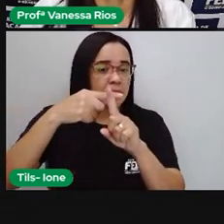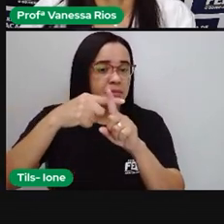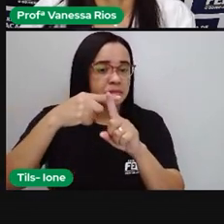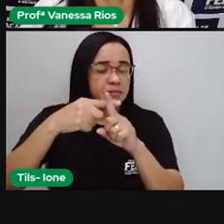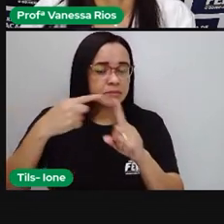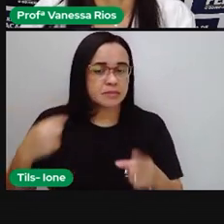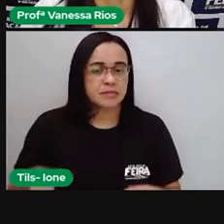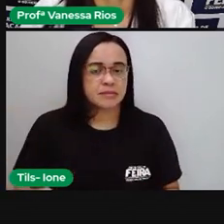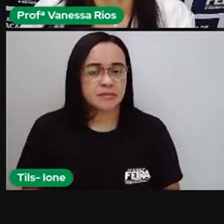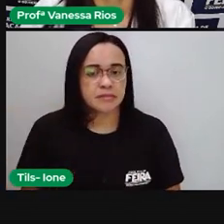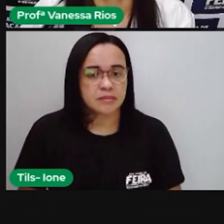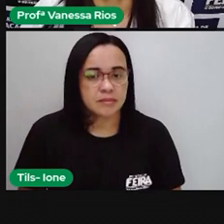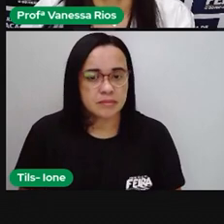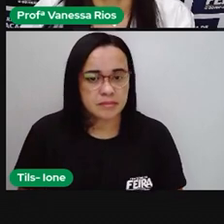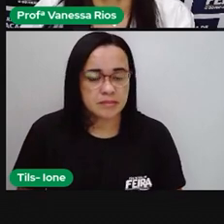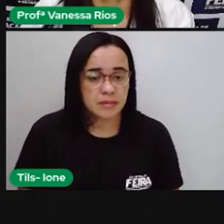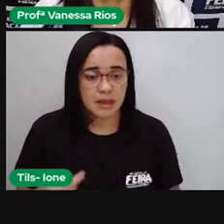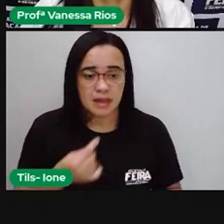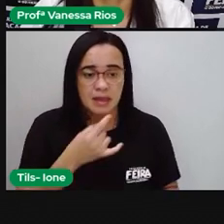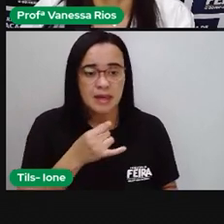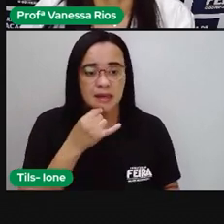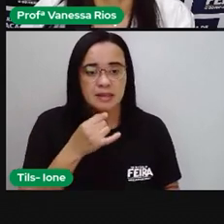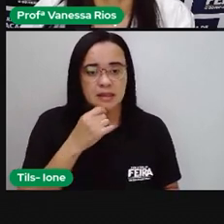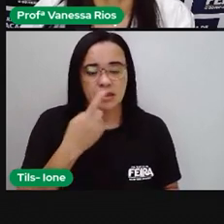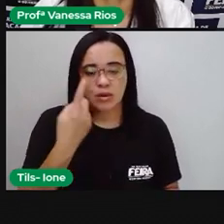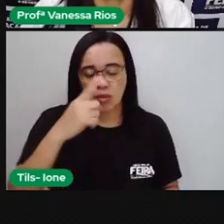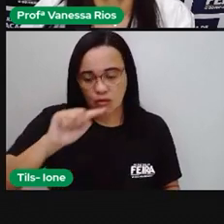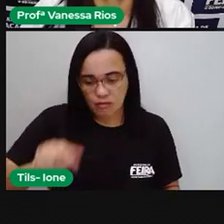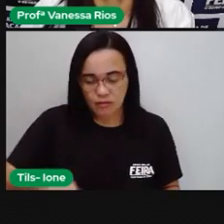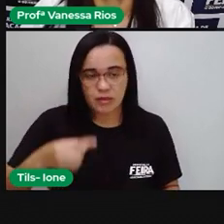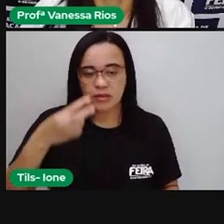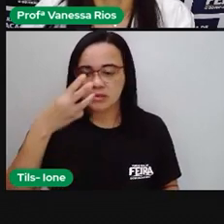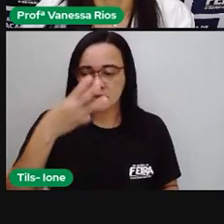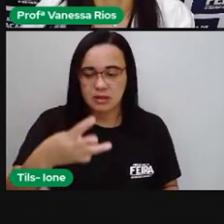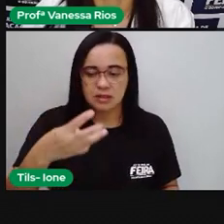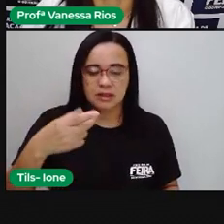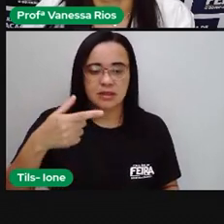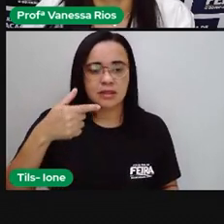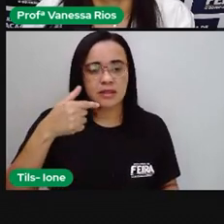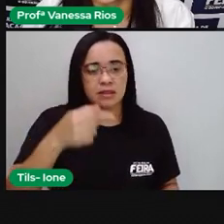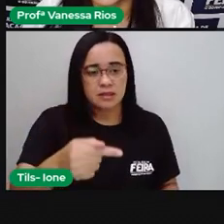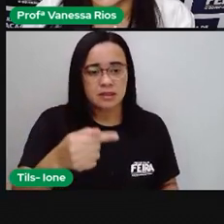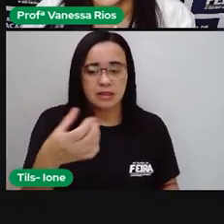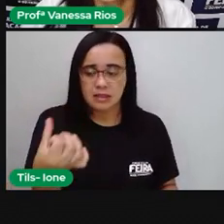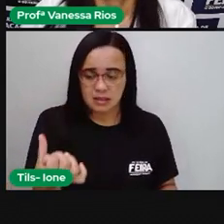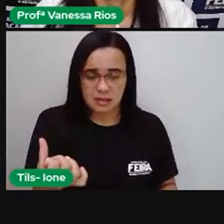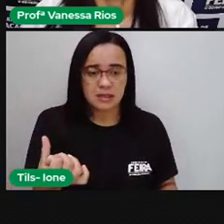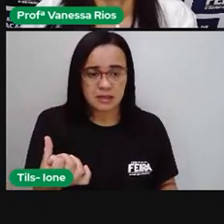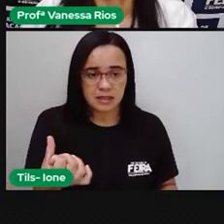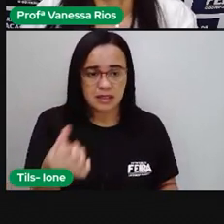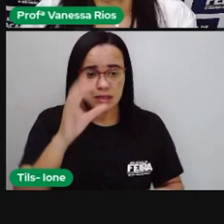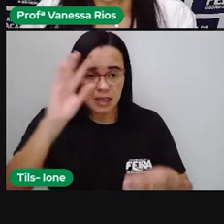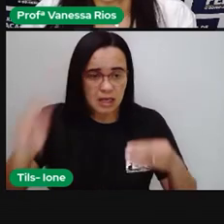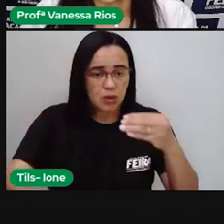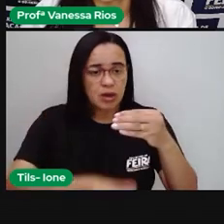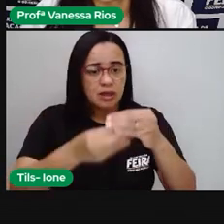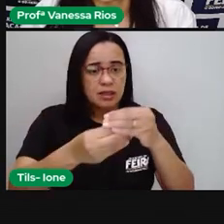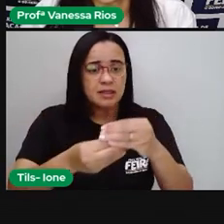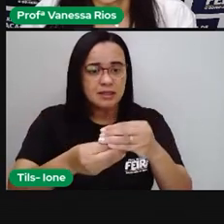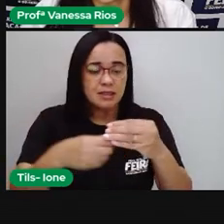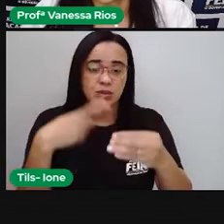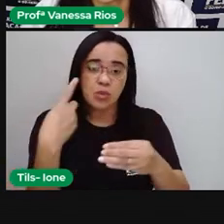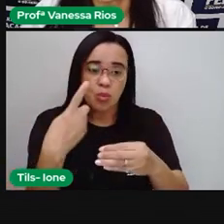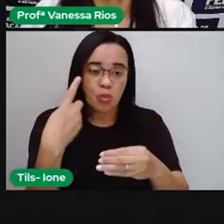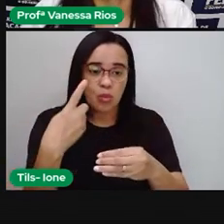1,376, eu vou aproximar para 1,4. Então, eu vou aumentar 1 na casa